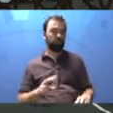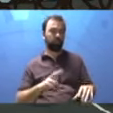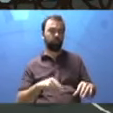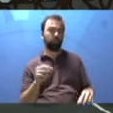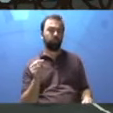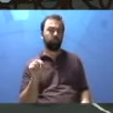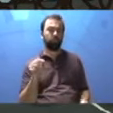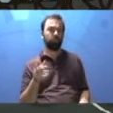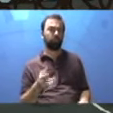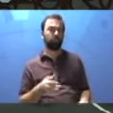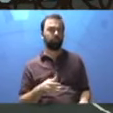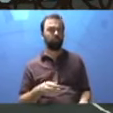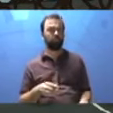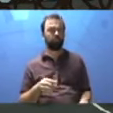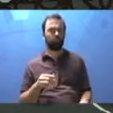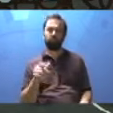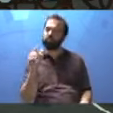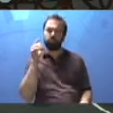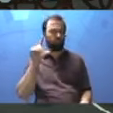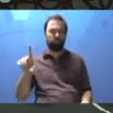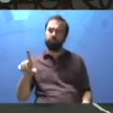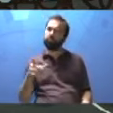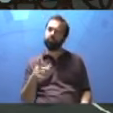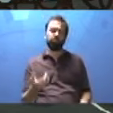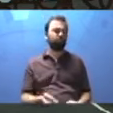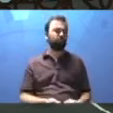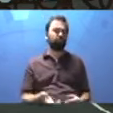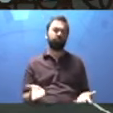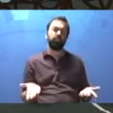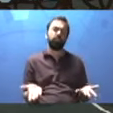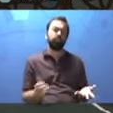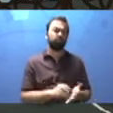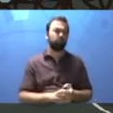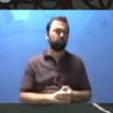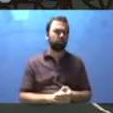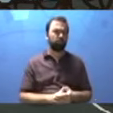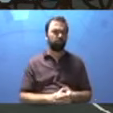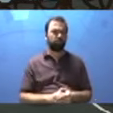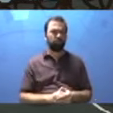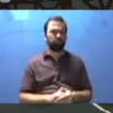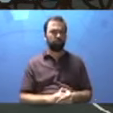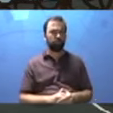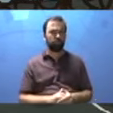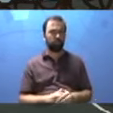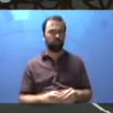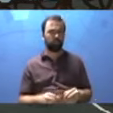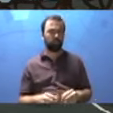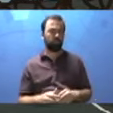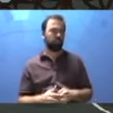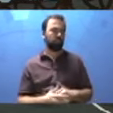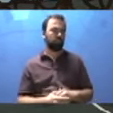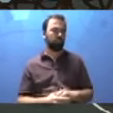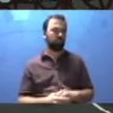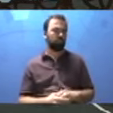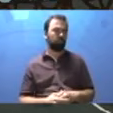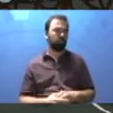ver? O que não é possível ver? O que está lá por trás, eu olhando na lateral, eu consigo ver?